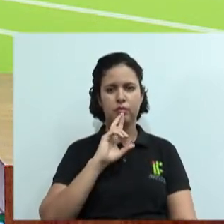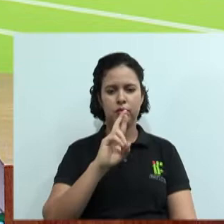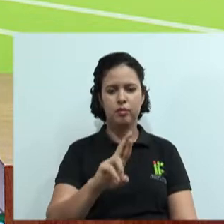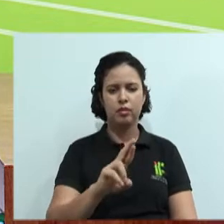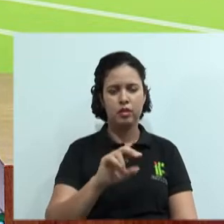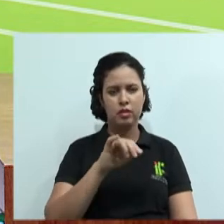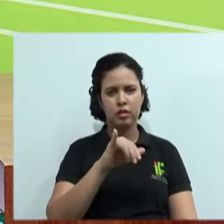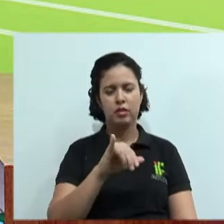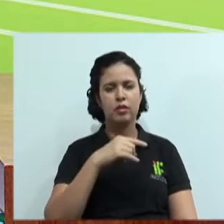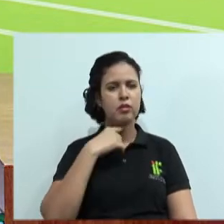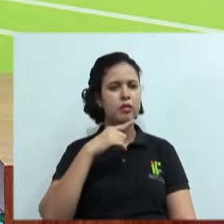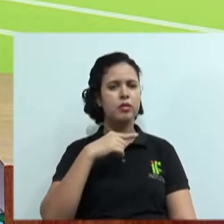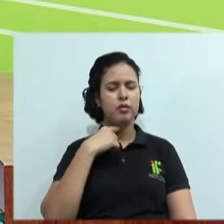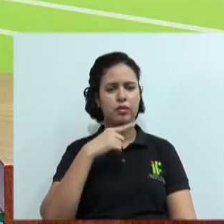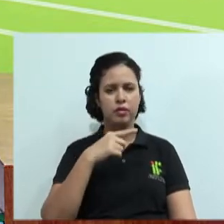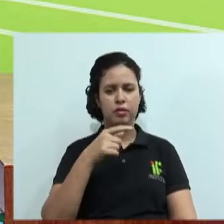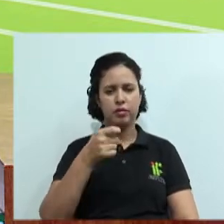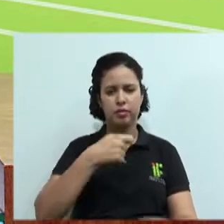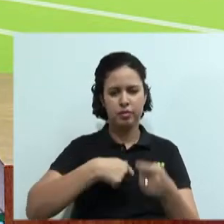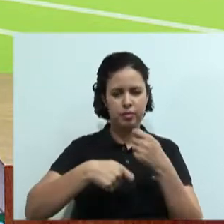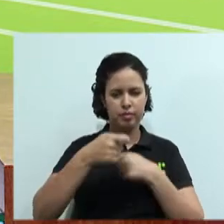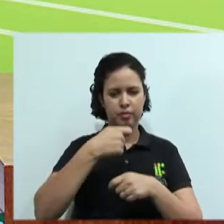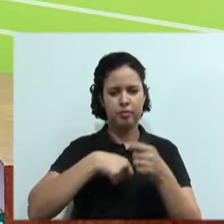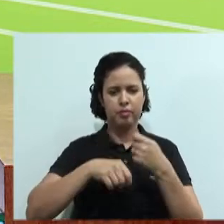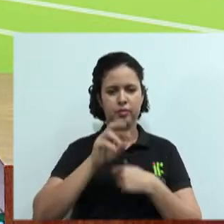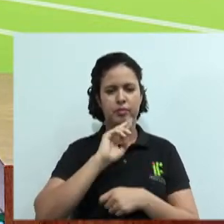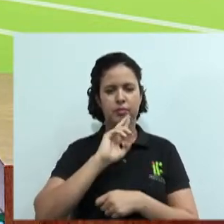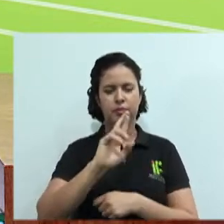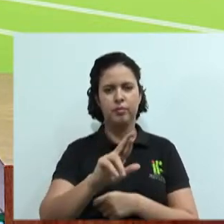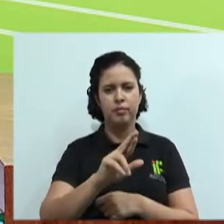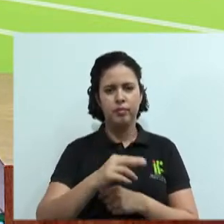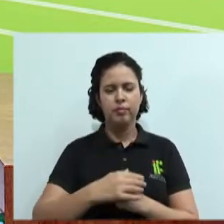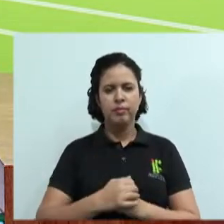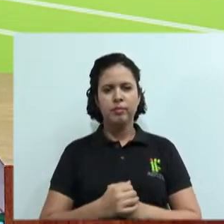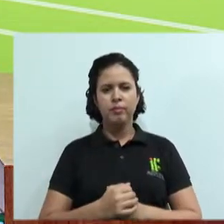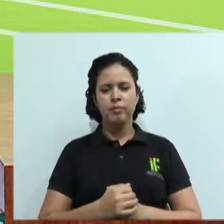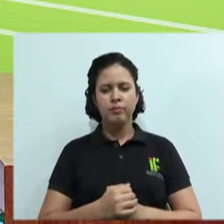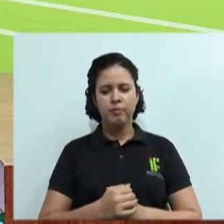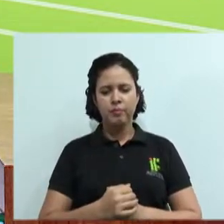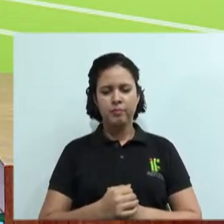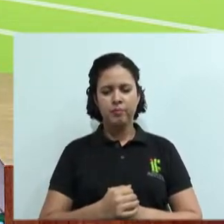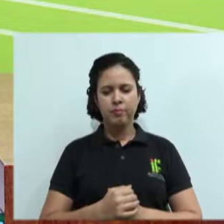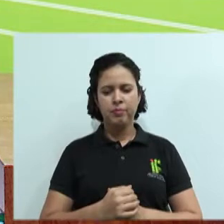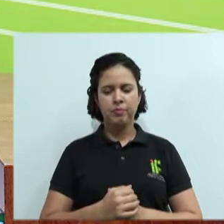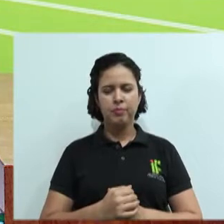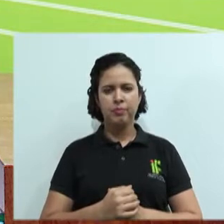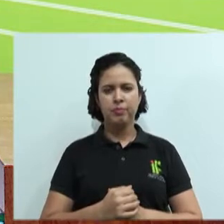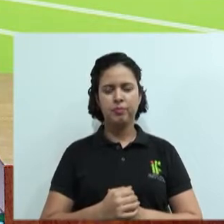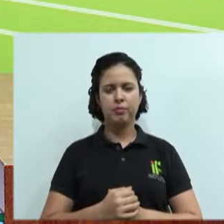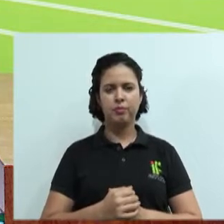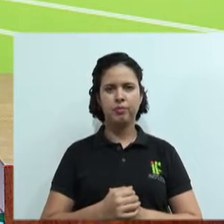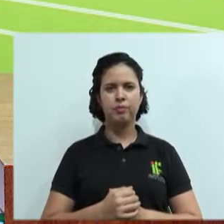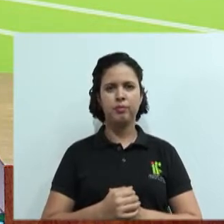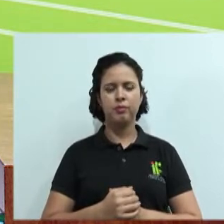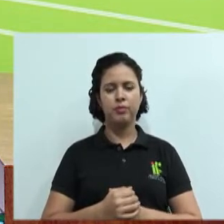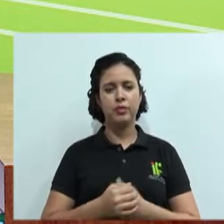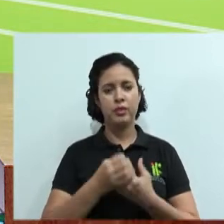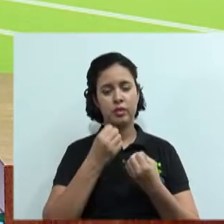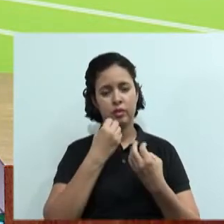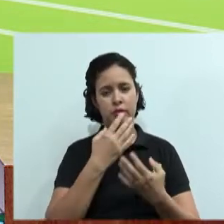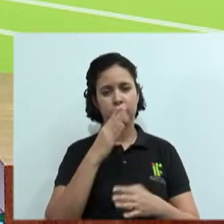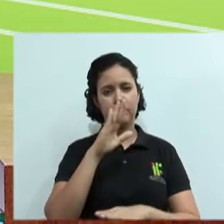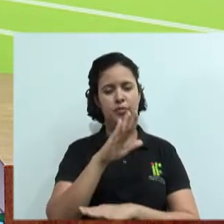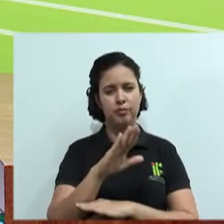a gente não conseguir responder, nós vamos negociar para responder na próxima aula. Não é isso, professor? Tem mais gente aqui. Tem mais gente aqui. Boa tarde,